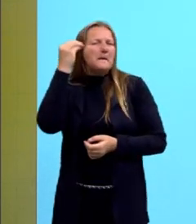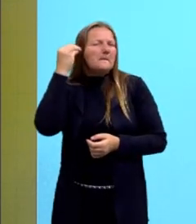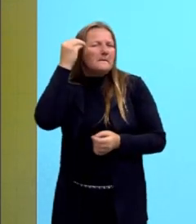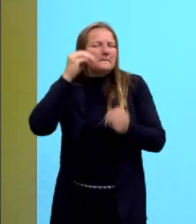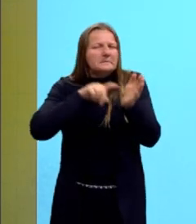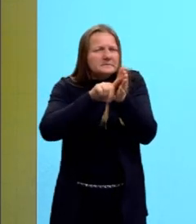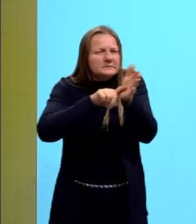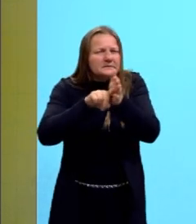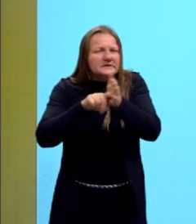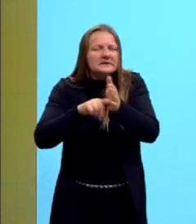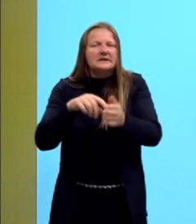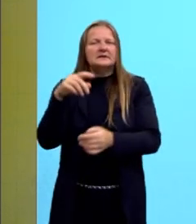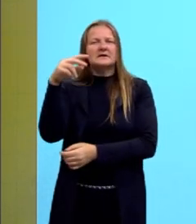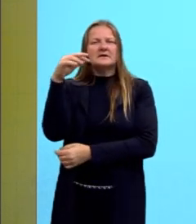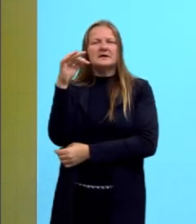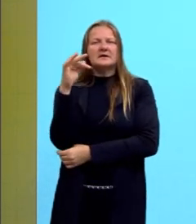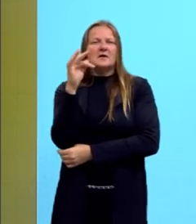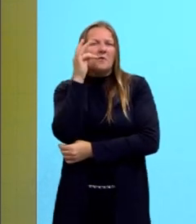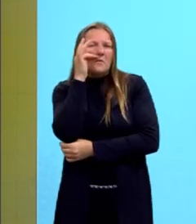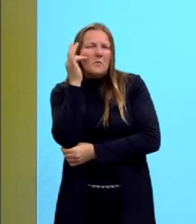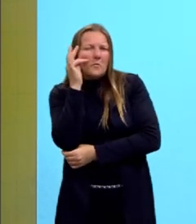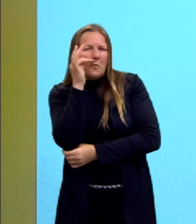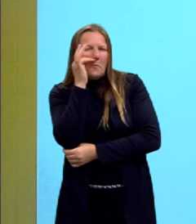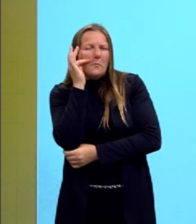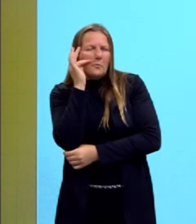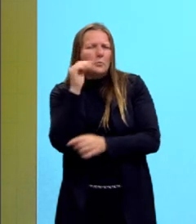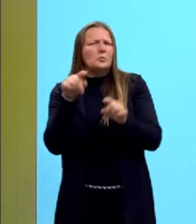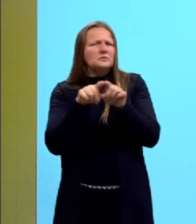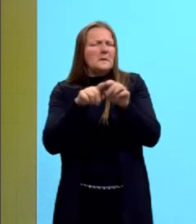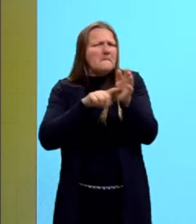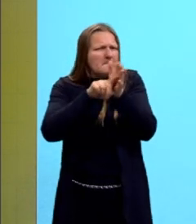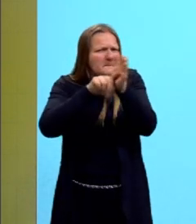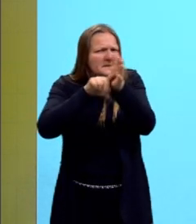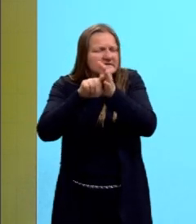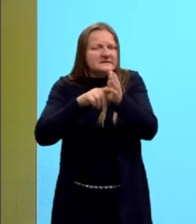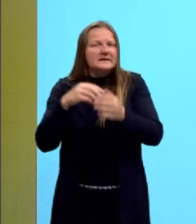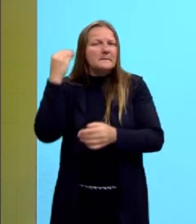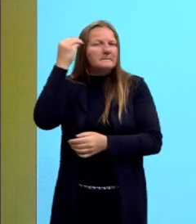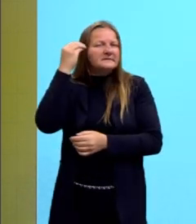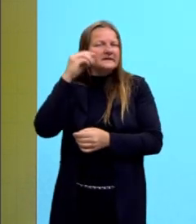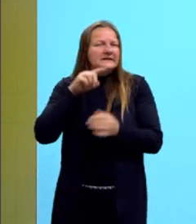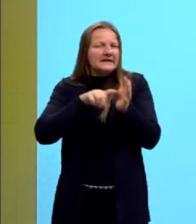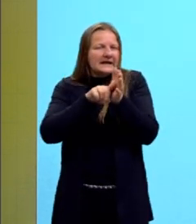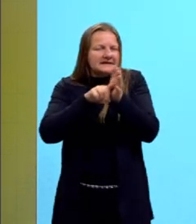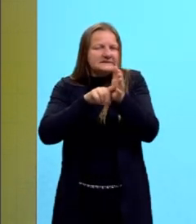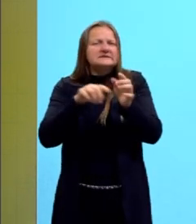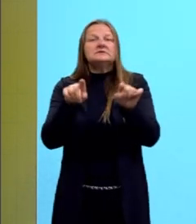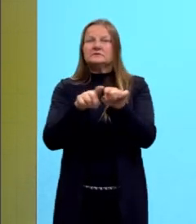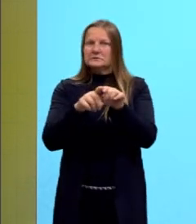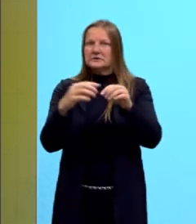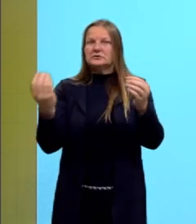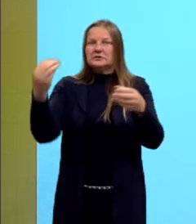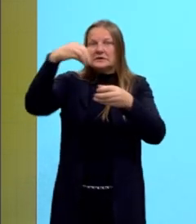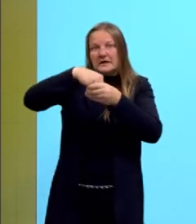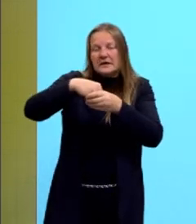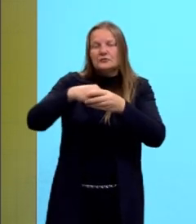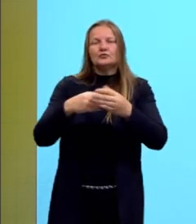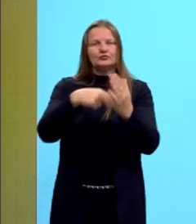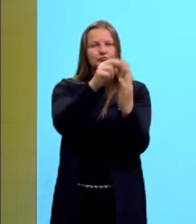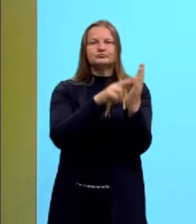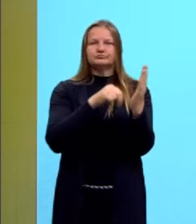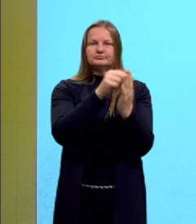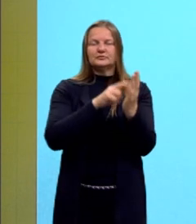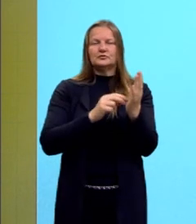de toda essa pesquisa que estava acontecendo neste período da história, tratando da saúde